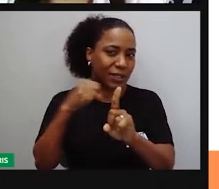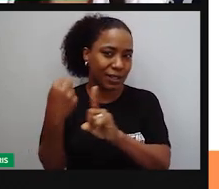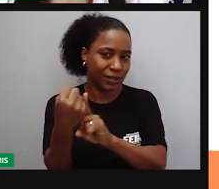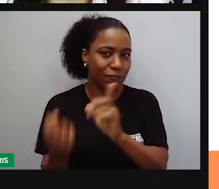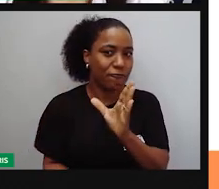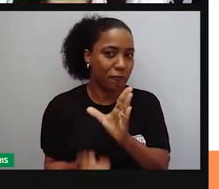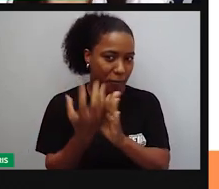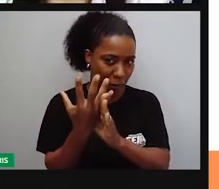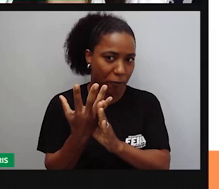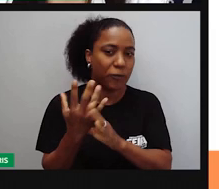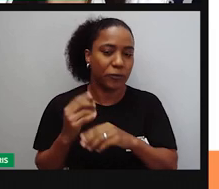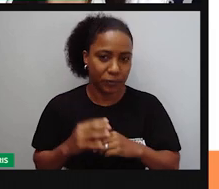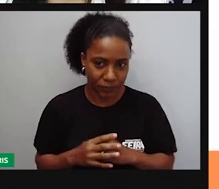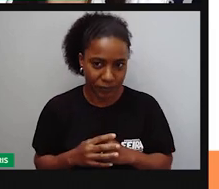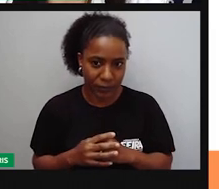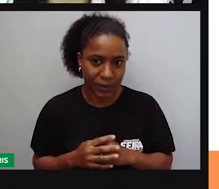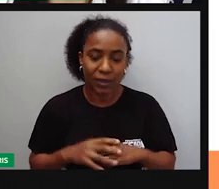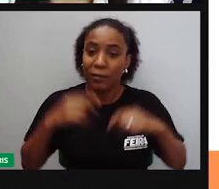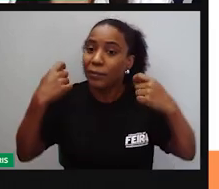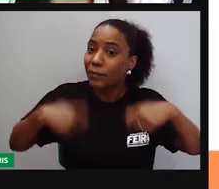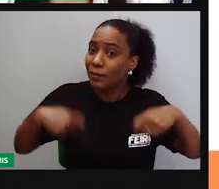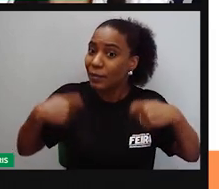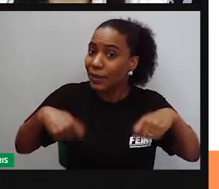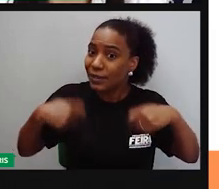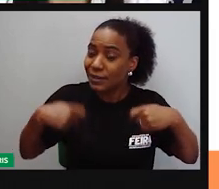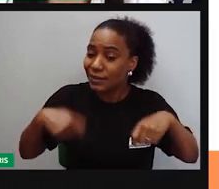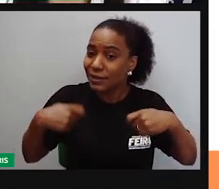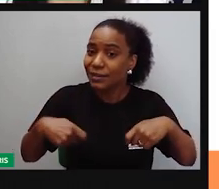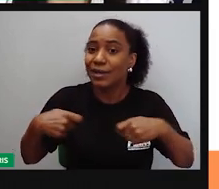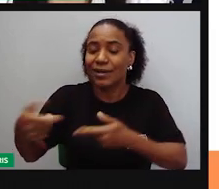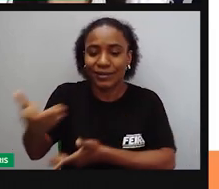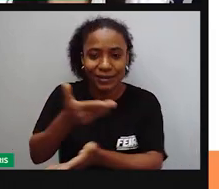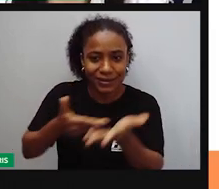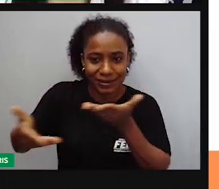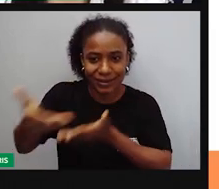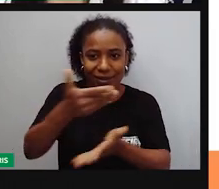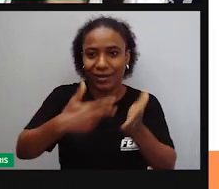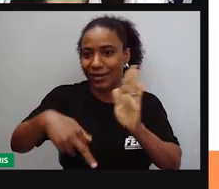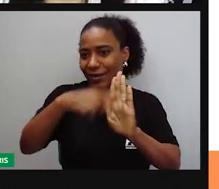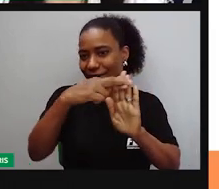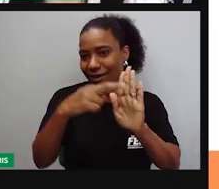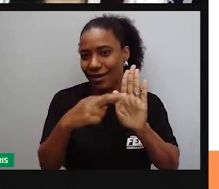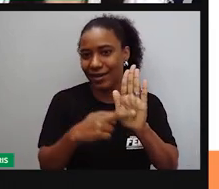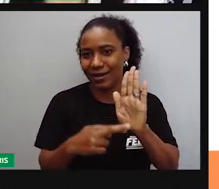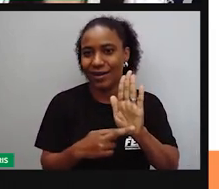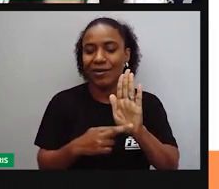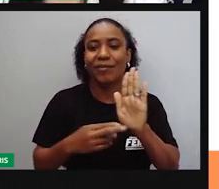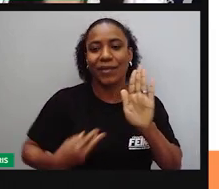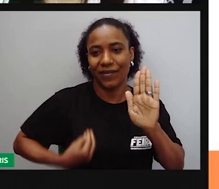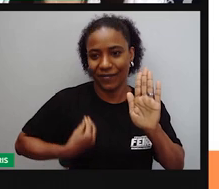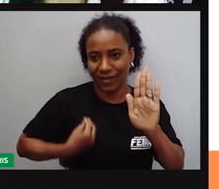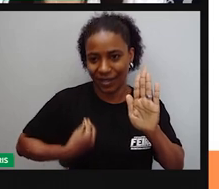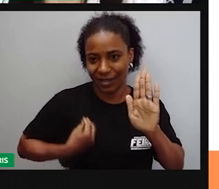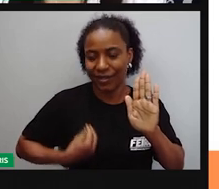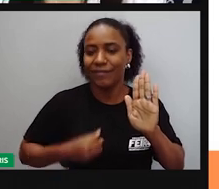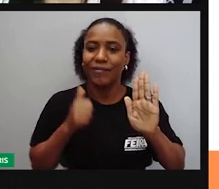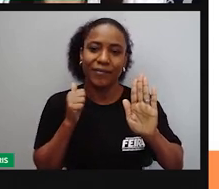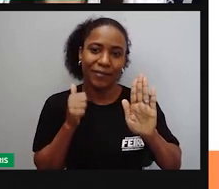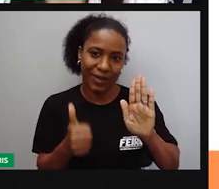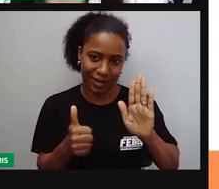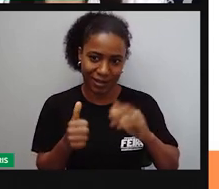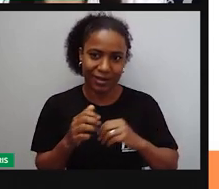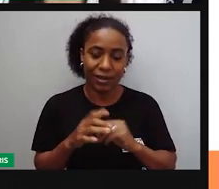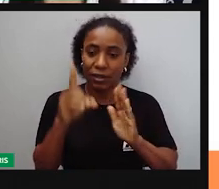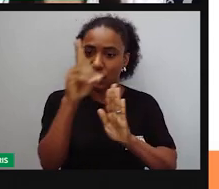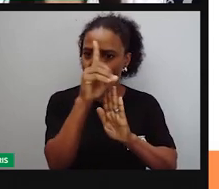formadas, né? De que precisavam se estabelecer regras de convivência. Onde teriam ali expostos os